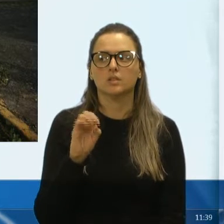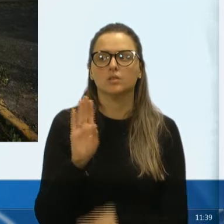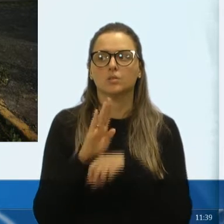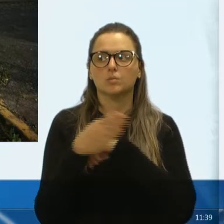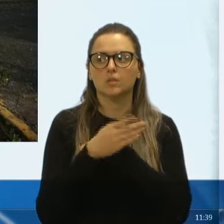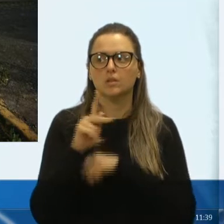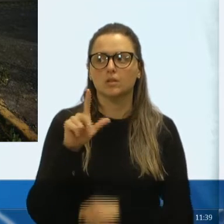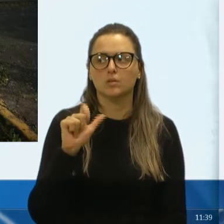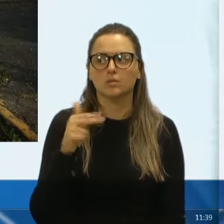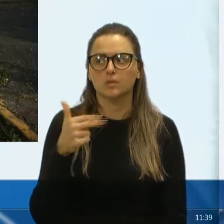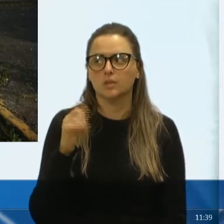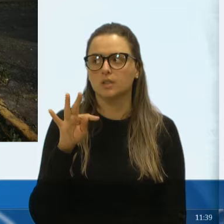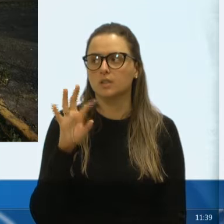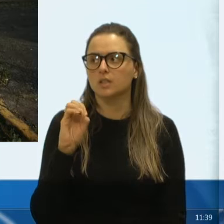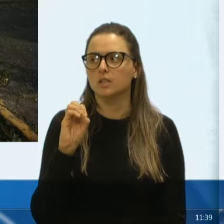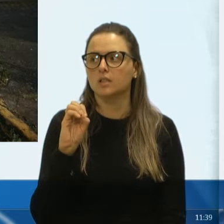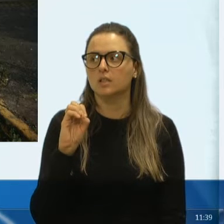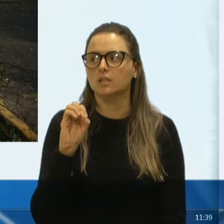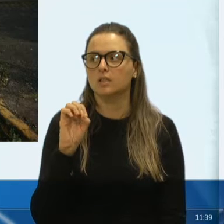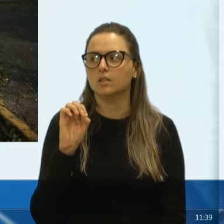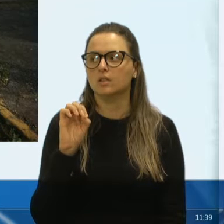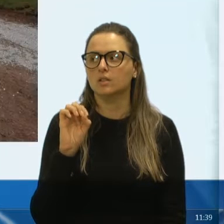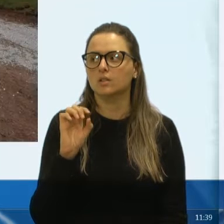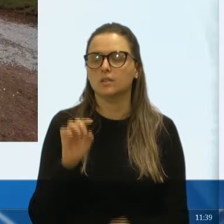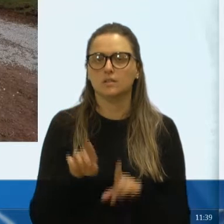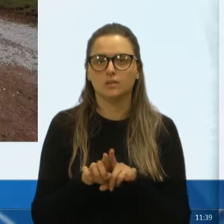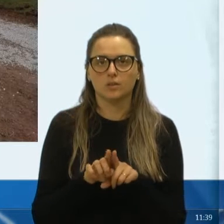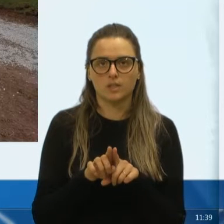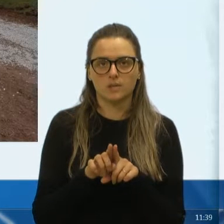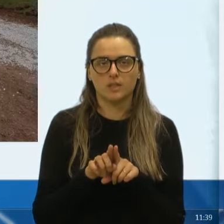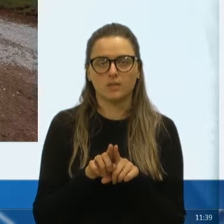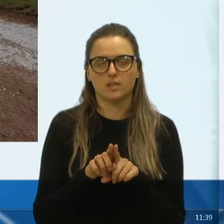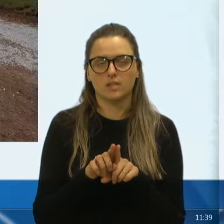São Vítor, Planalto, eles acessavam esse local aí, então.